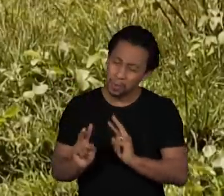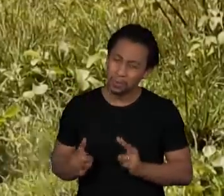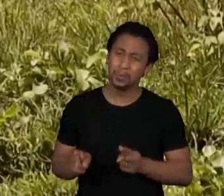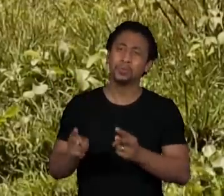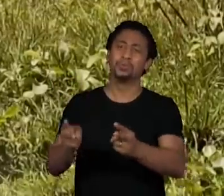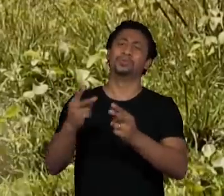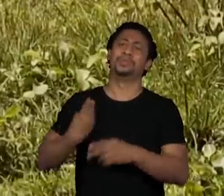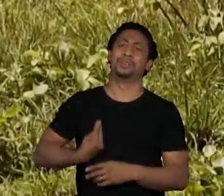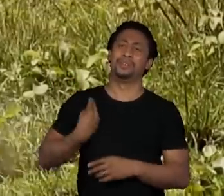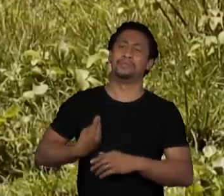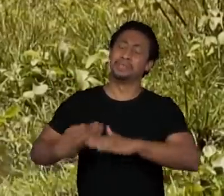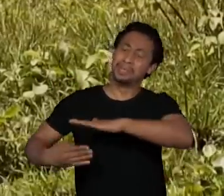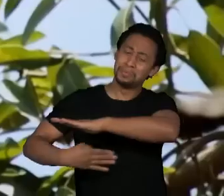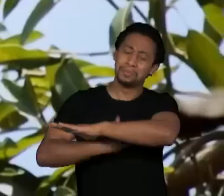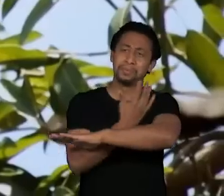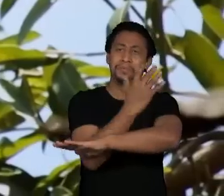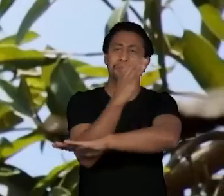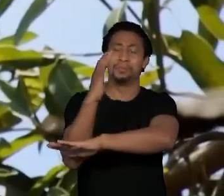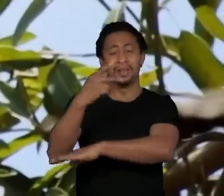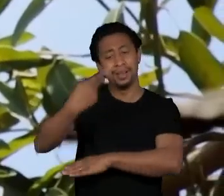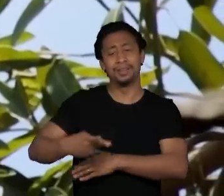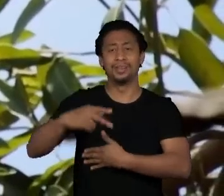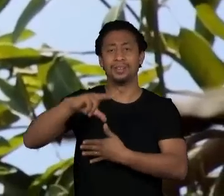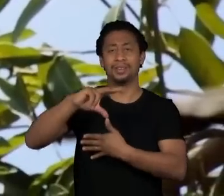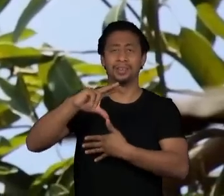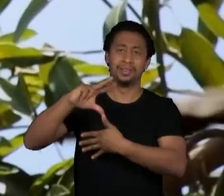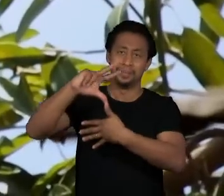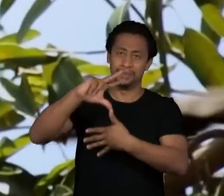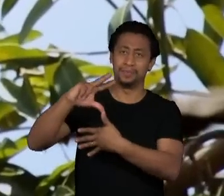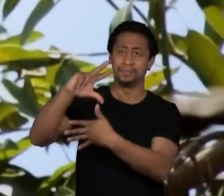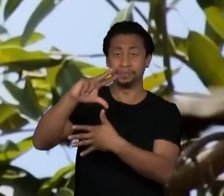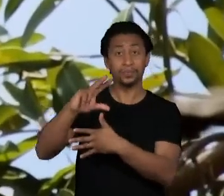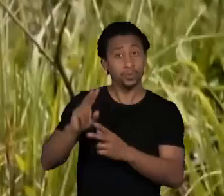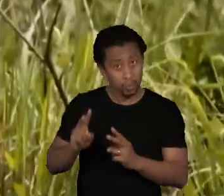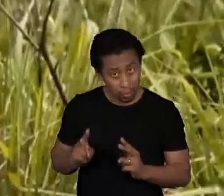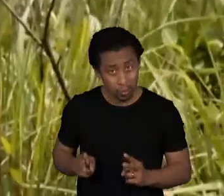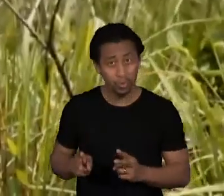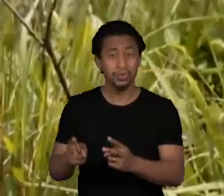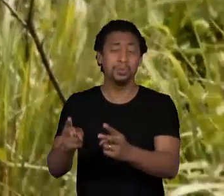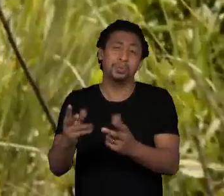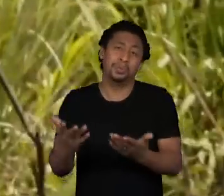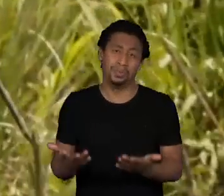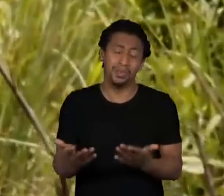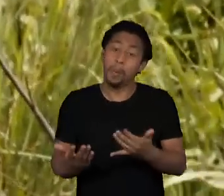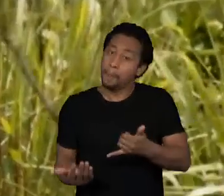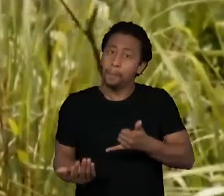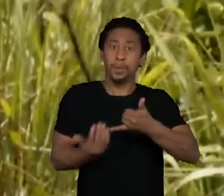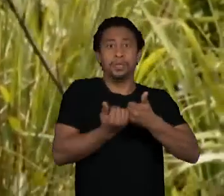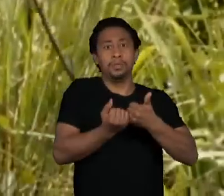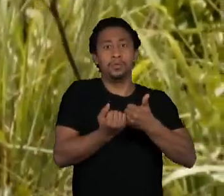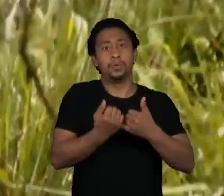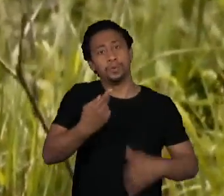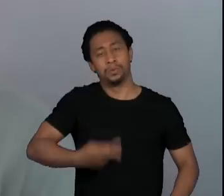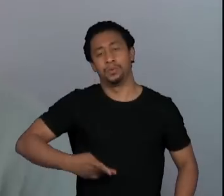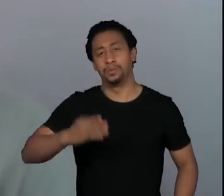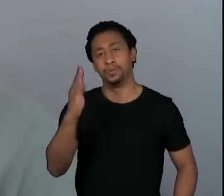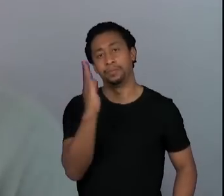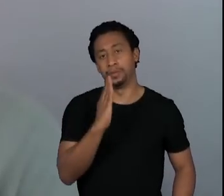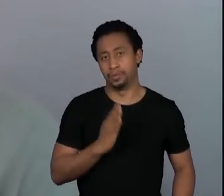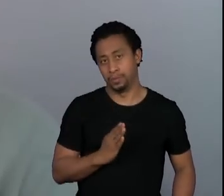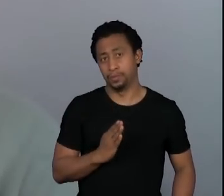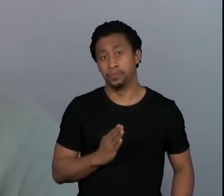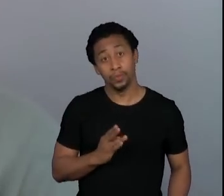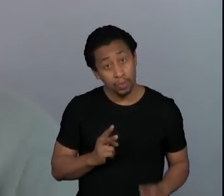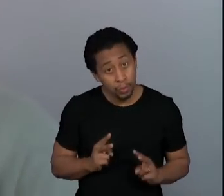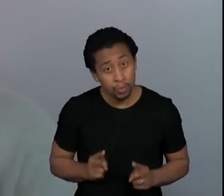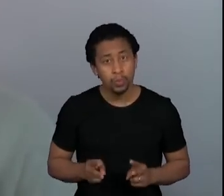para a biodiversidade na América Latina e que continue sendo esse patrimônio que é do Brasil. Se a gente continuar com